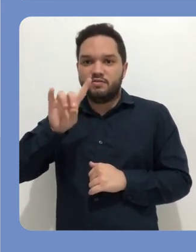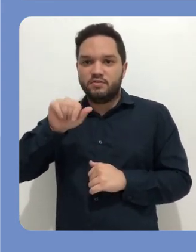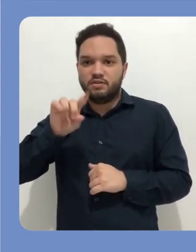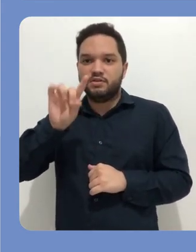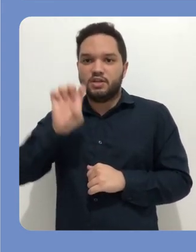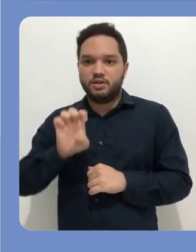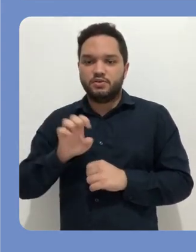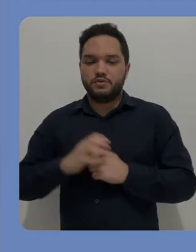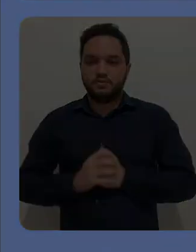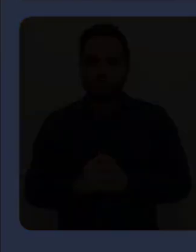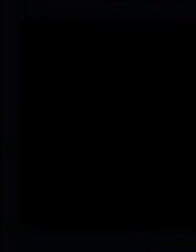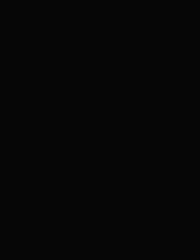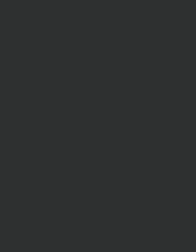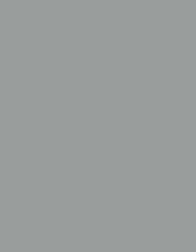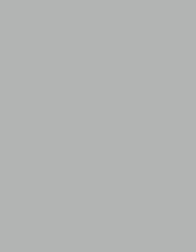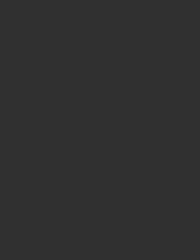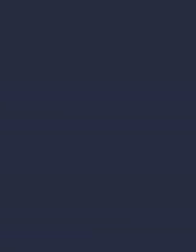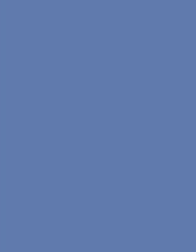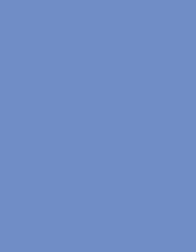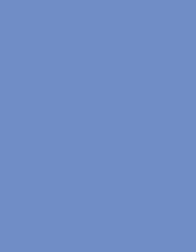Clique em Criar Atividade.